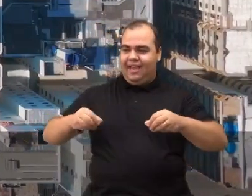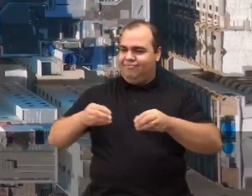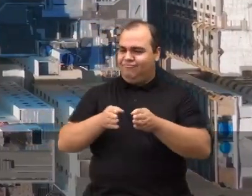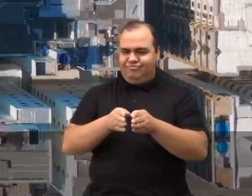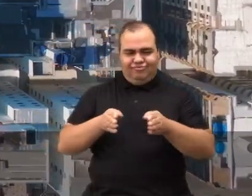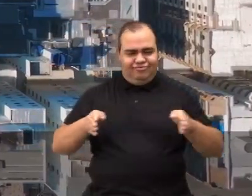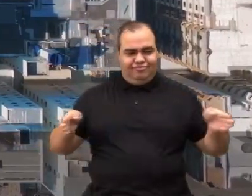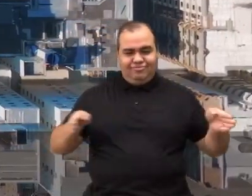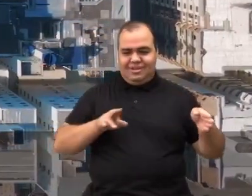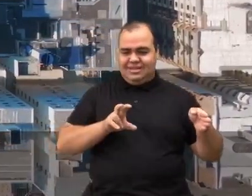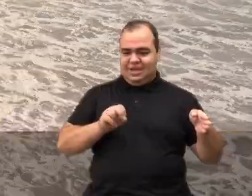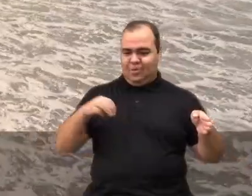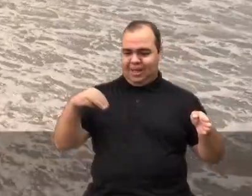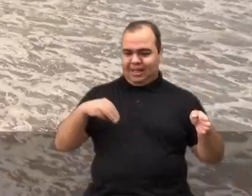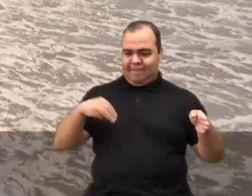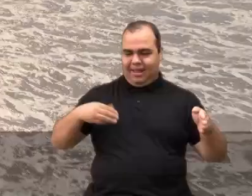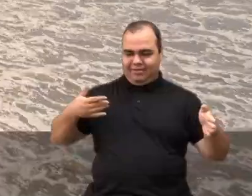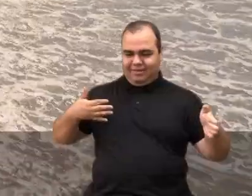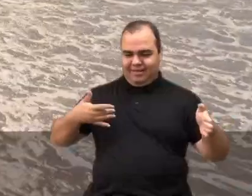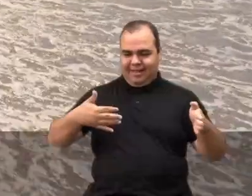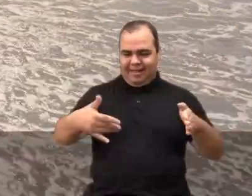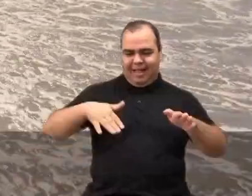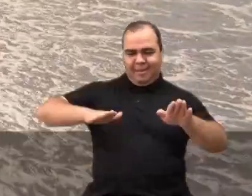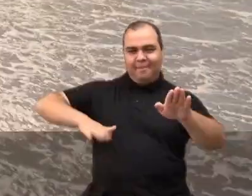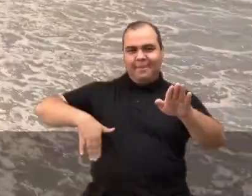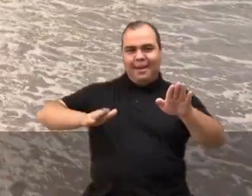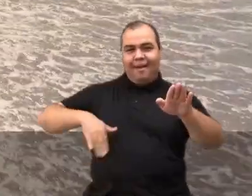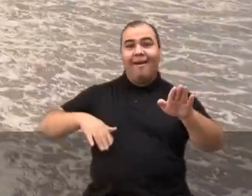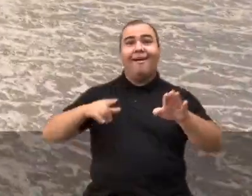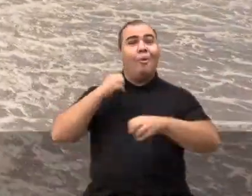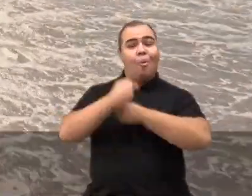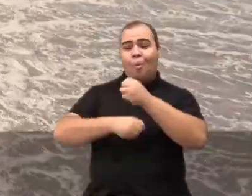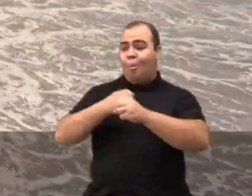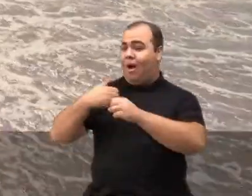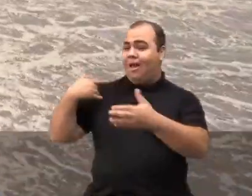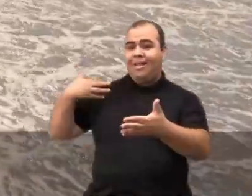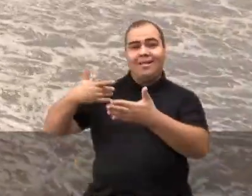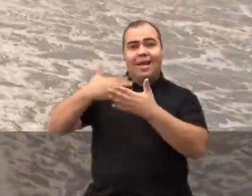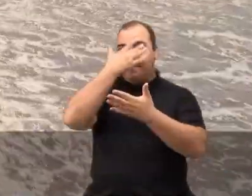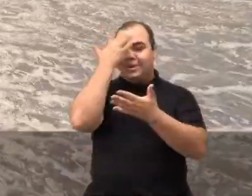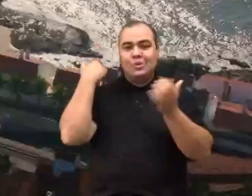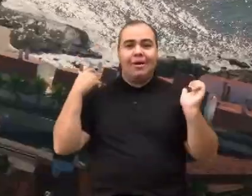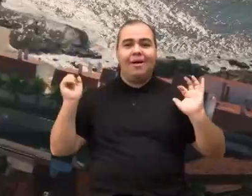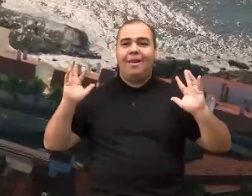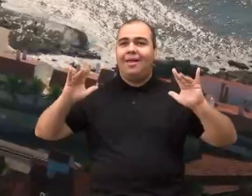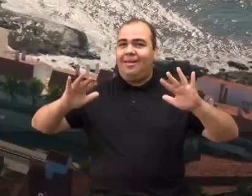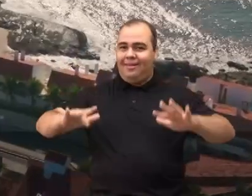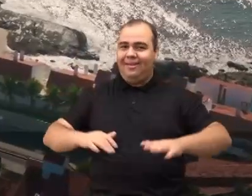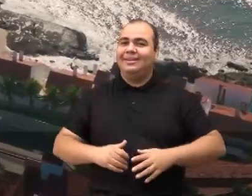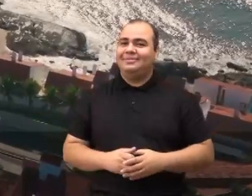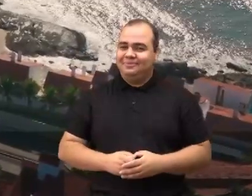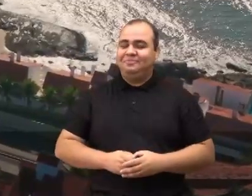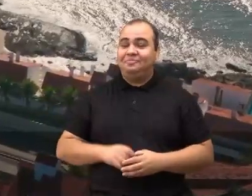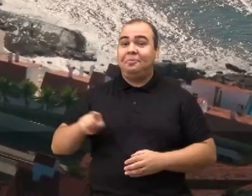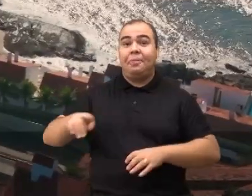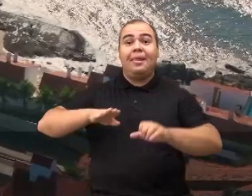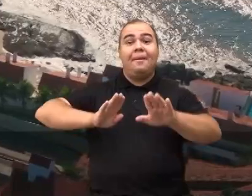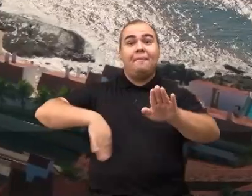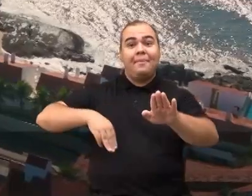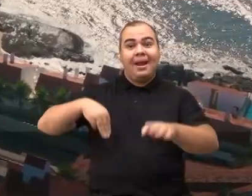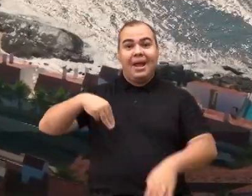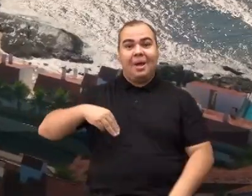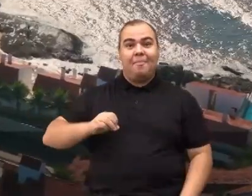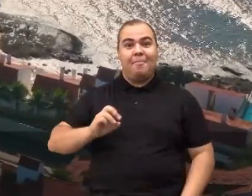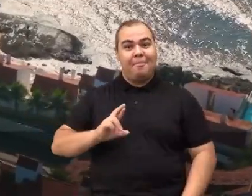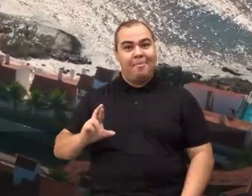50 metros até o mar, atraindo urbanistas o ano inteiro. Entre as muitas atrações da Praia do